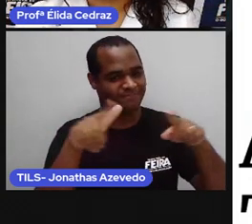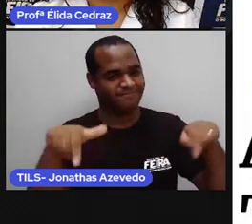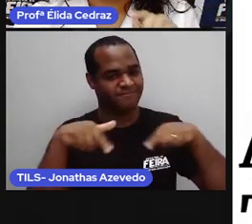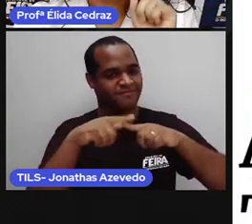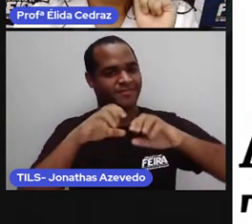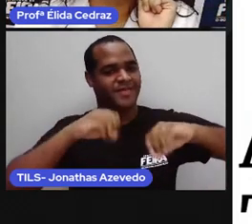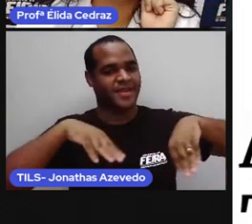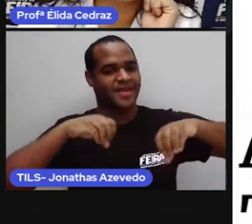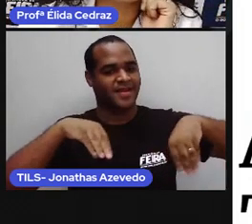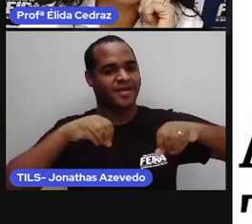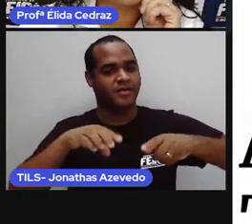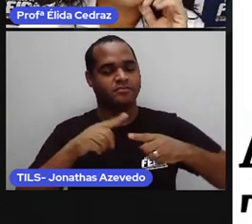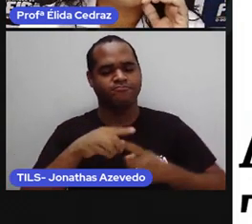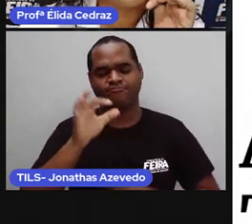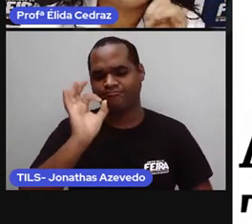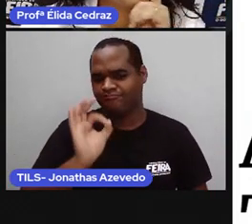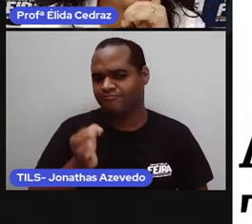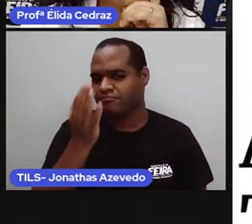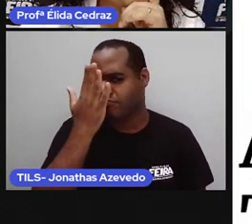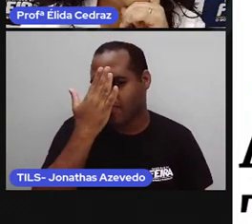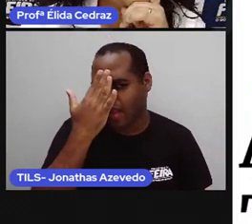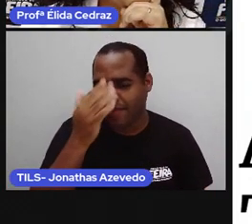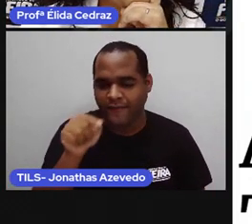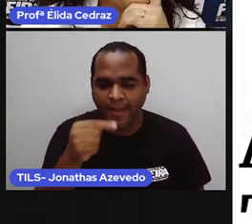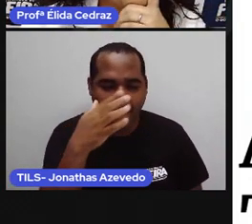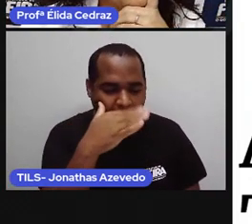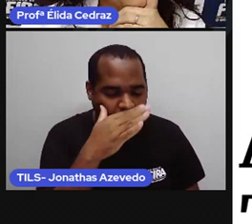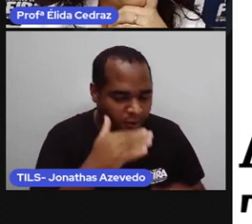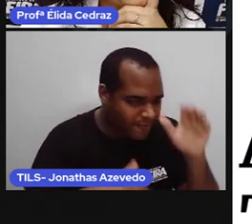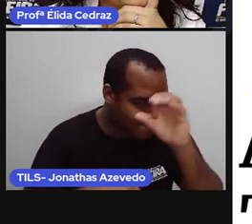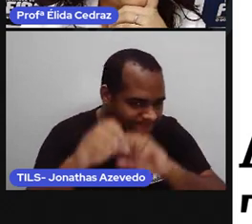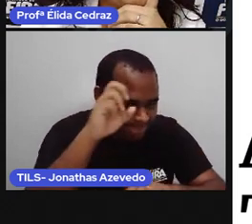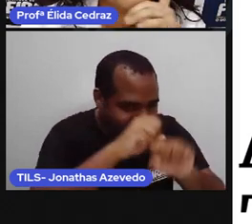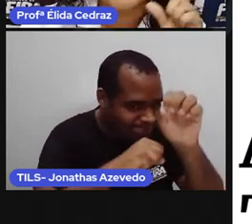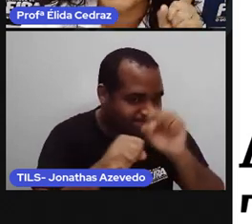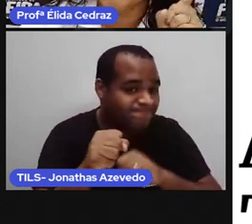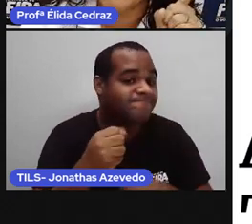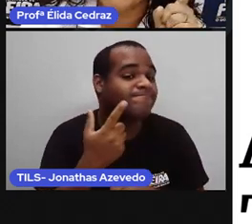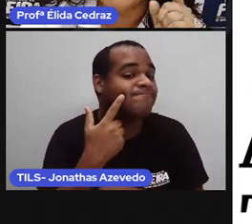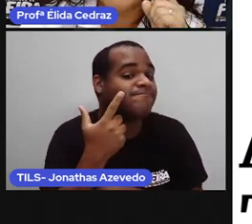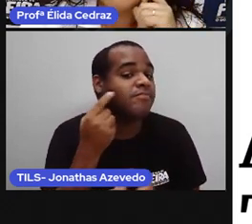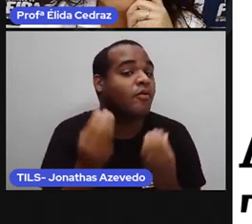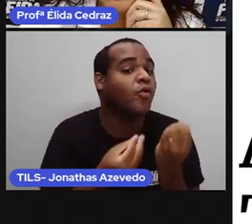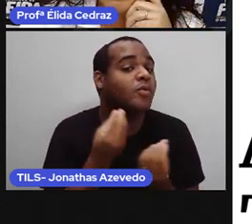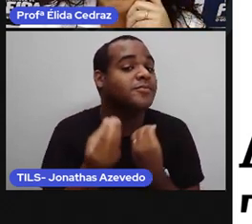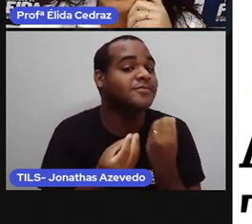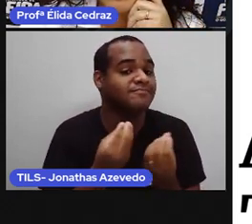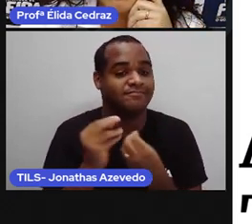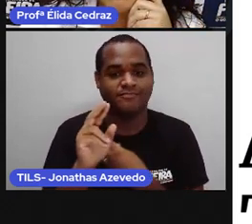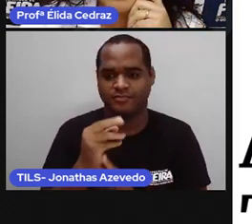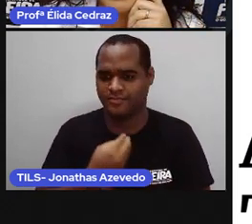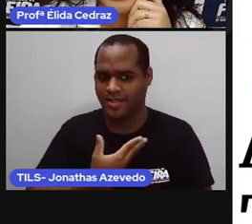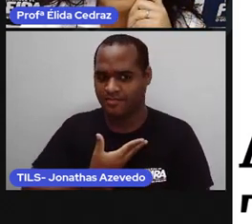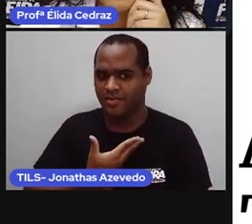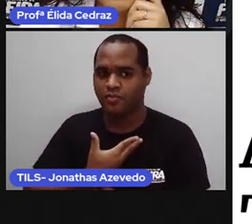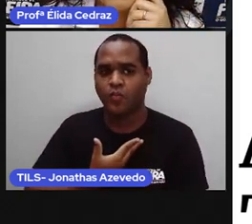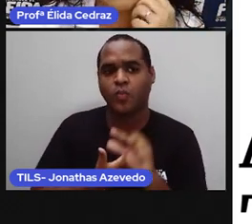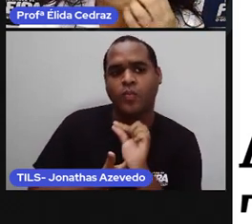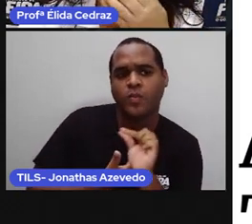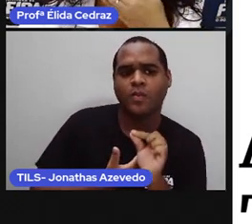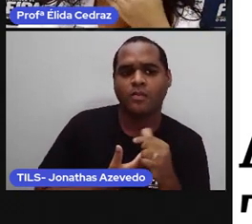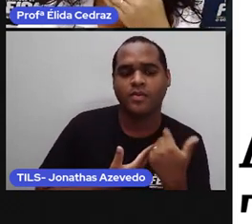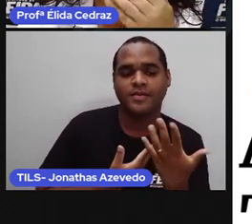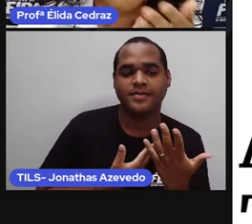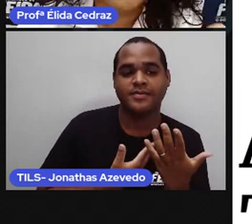Porque, com certeza, agora vocês estão curiosos e curiosas para saber quem é o amigo que é Proélio da Troux.